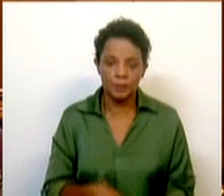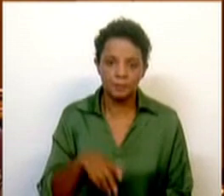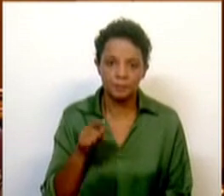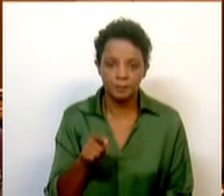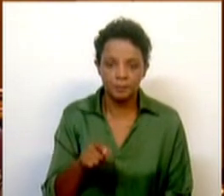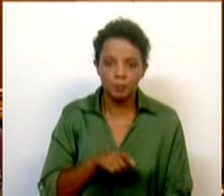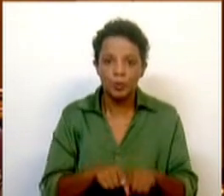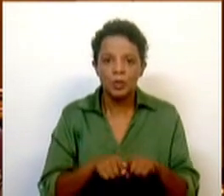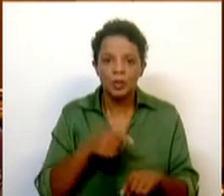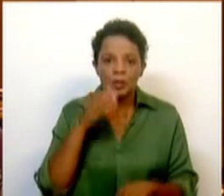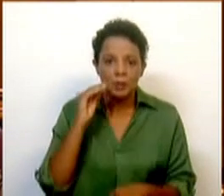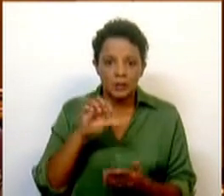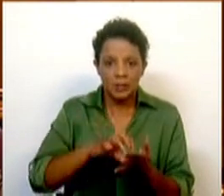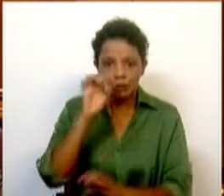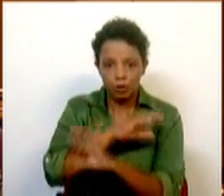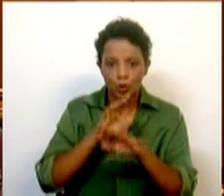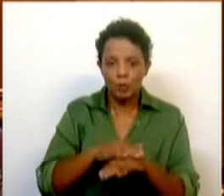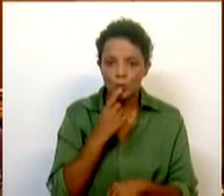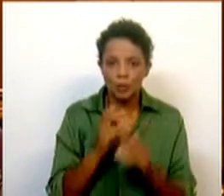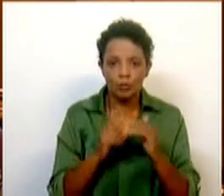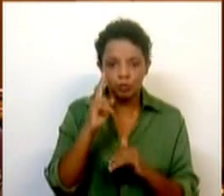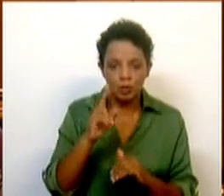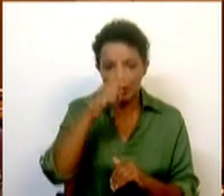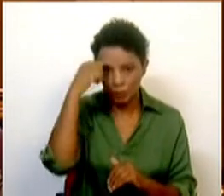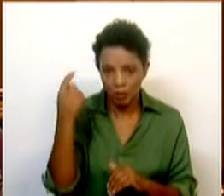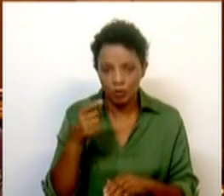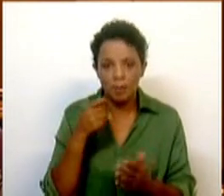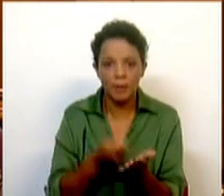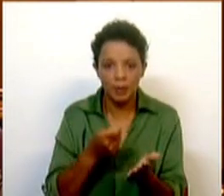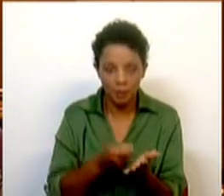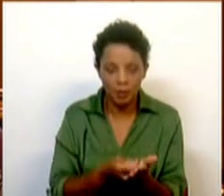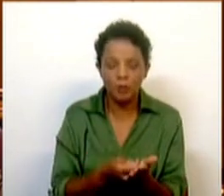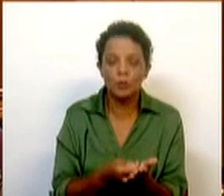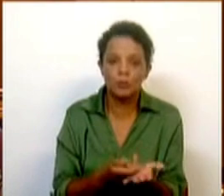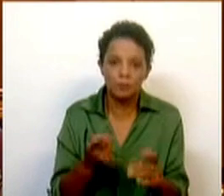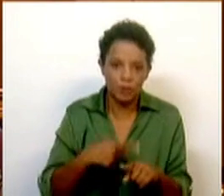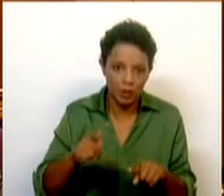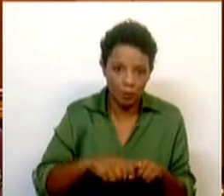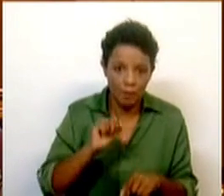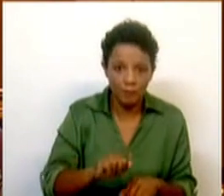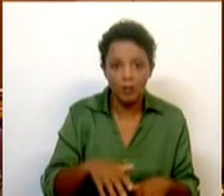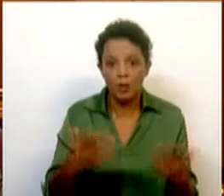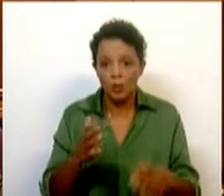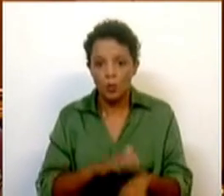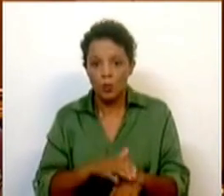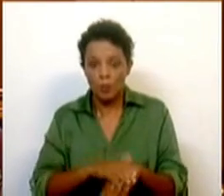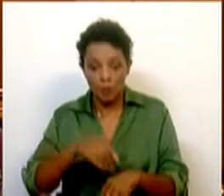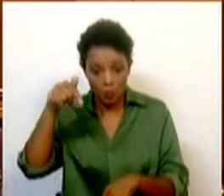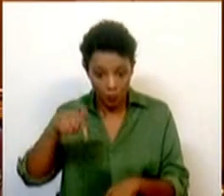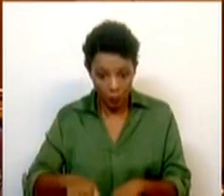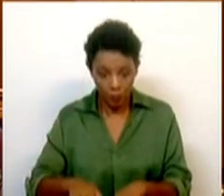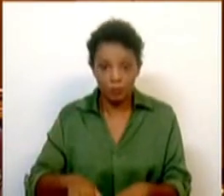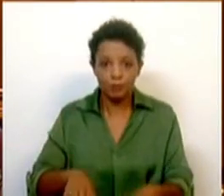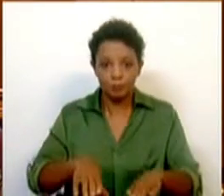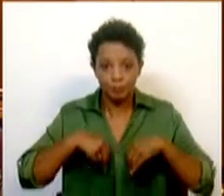da política do BCE de subida dos juros, estão a ter dificuldades com o pagamento das suas prestações. Por isso mesmo, hoje mesmo,